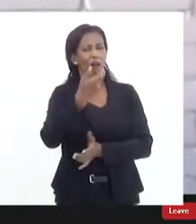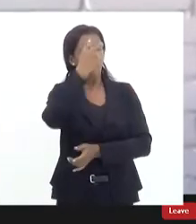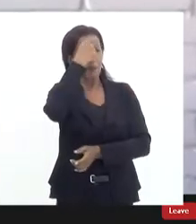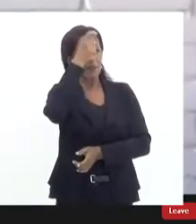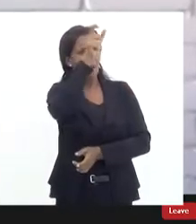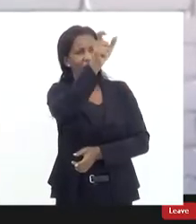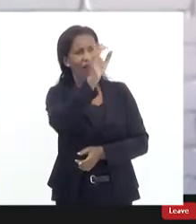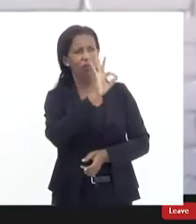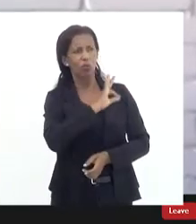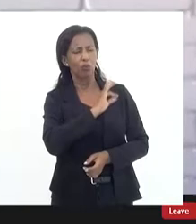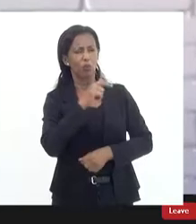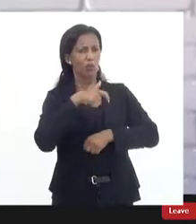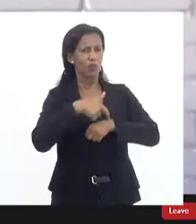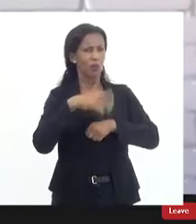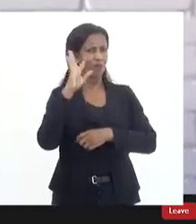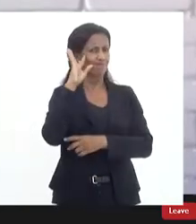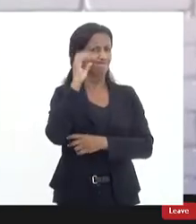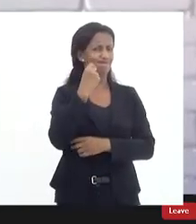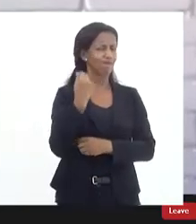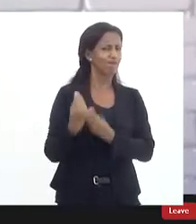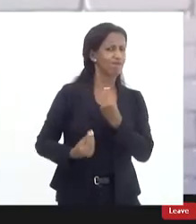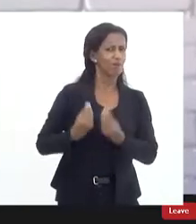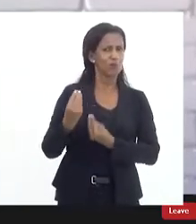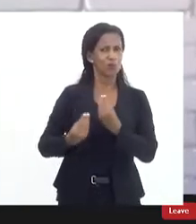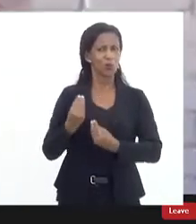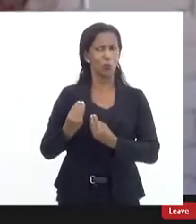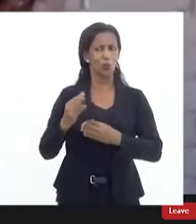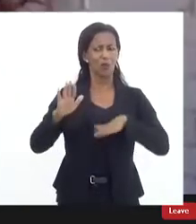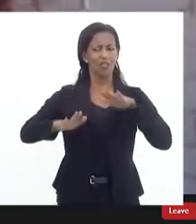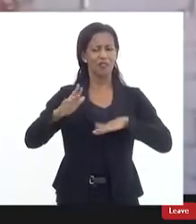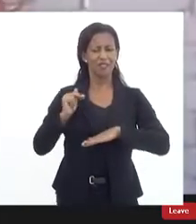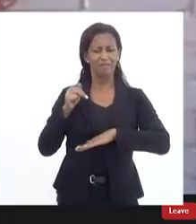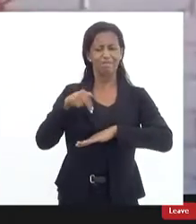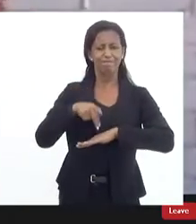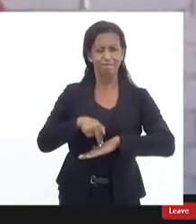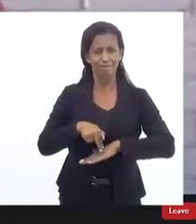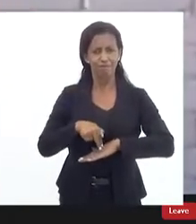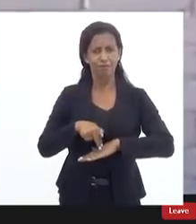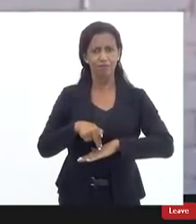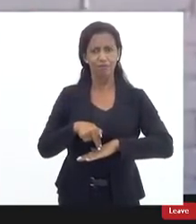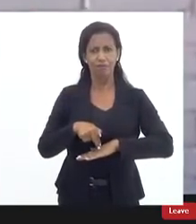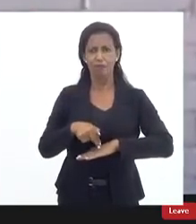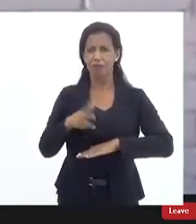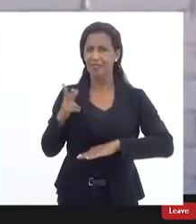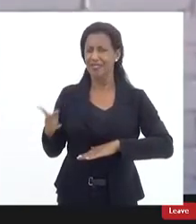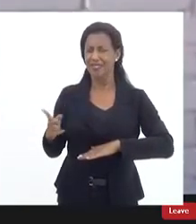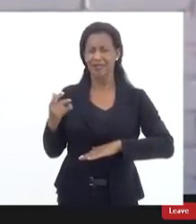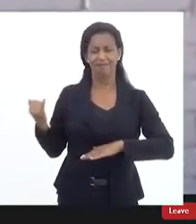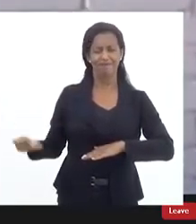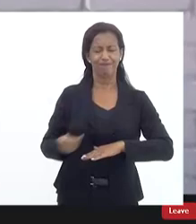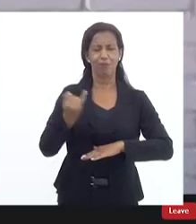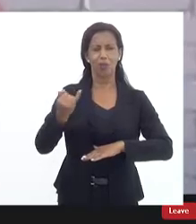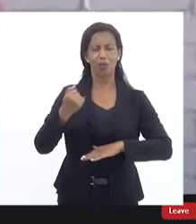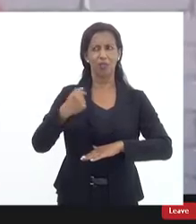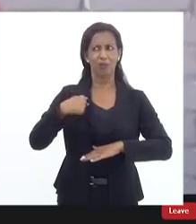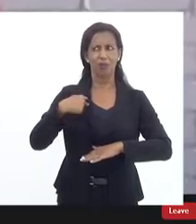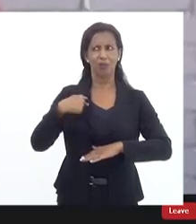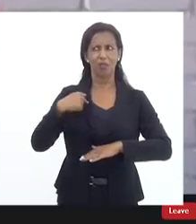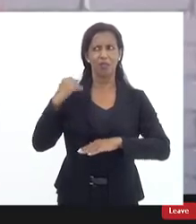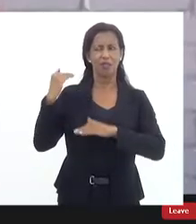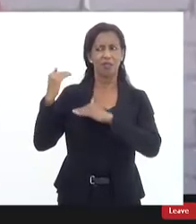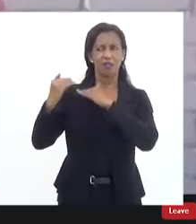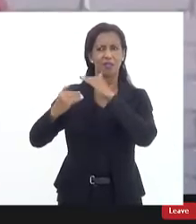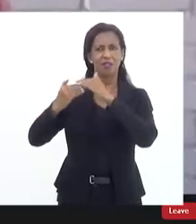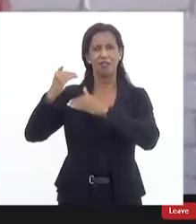tomar uma decisão em uma situação que muitas vezes ele foi colocado ali é parte fundamental para mim desenvolver a política de